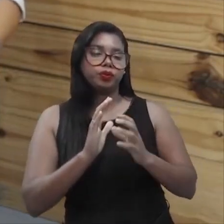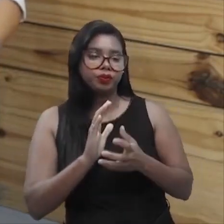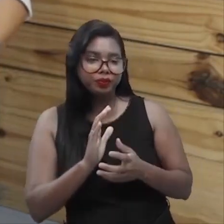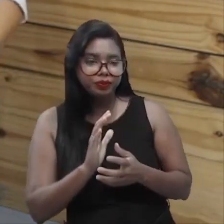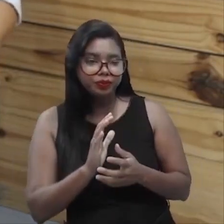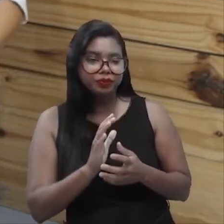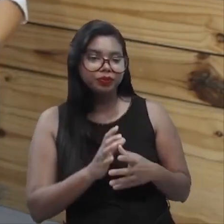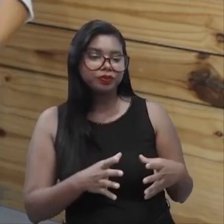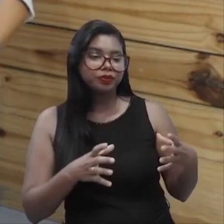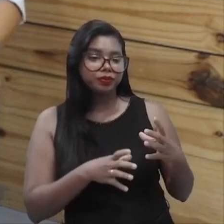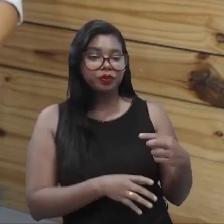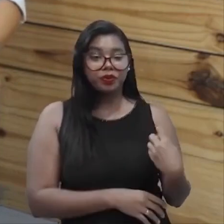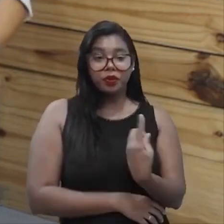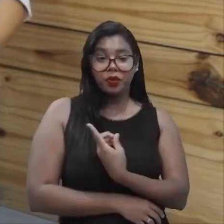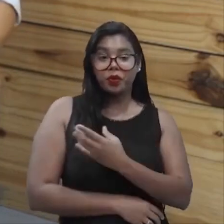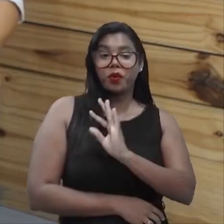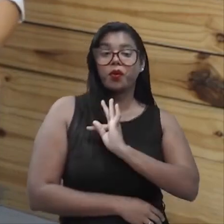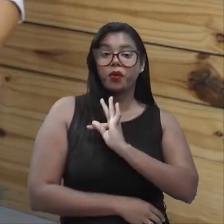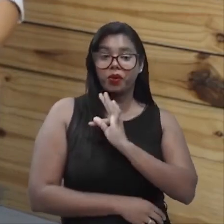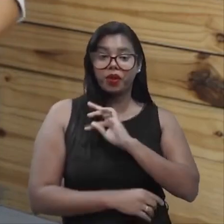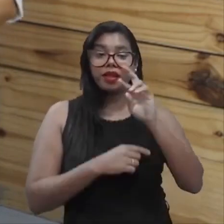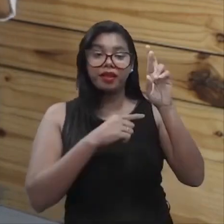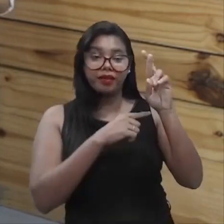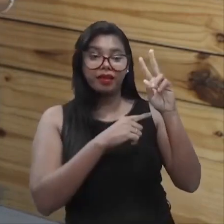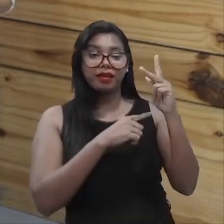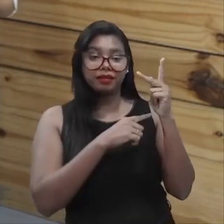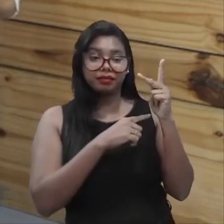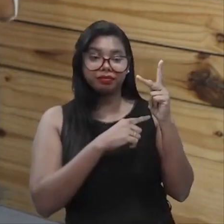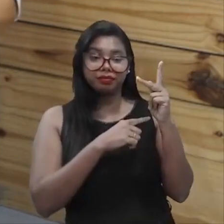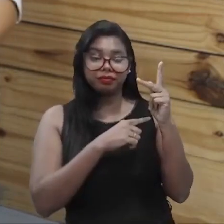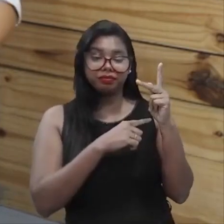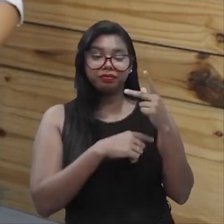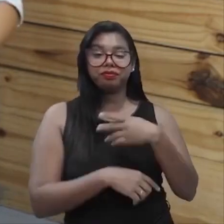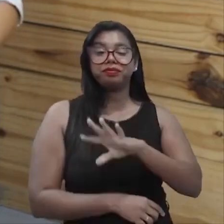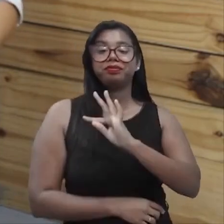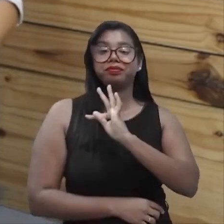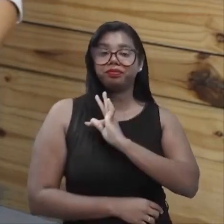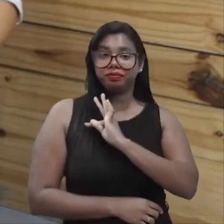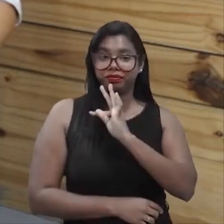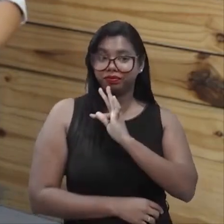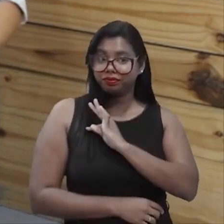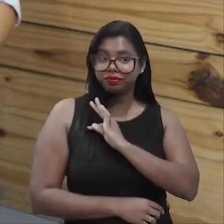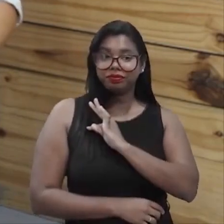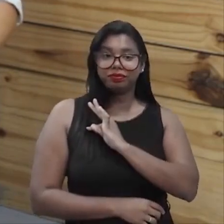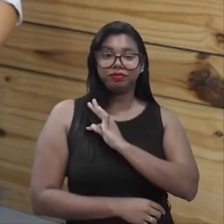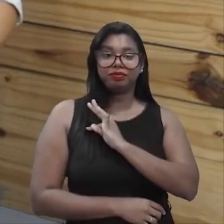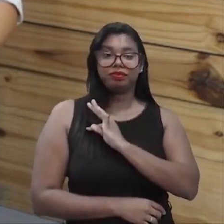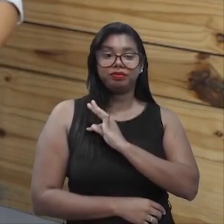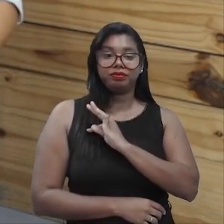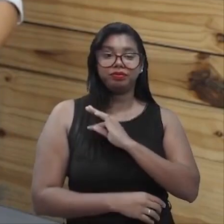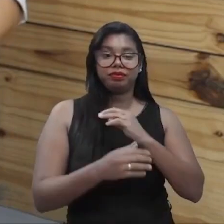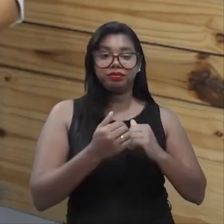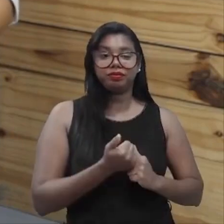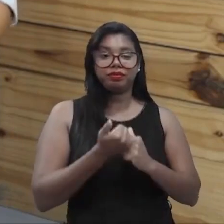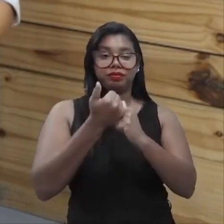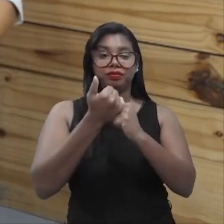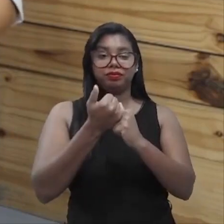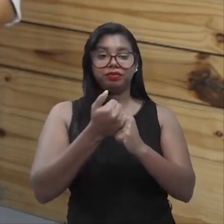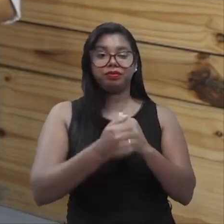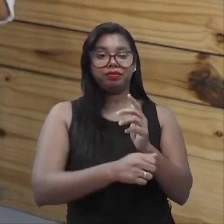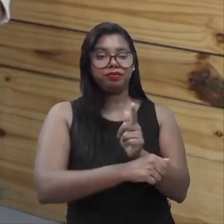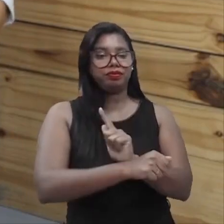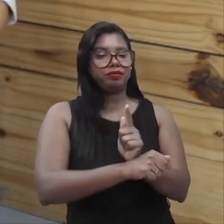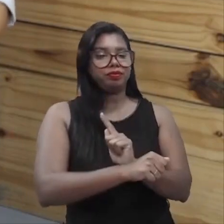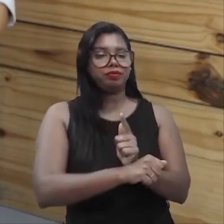operacional, estamos nós, os técnicos. Isso. O técnico, ele é o braço direito da gestão. Então, o gestor